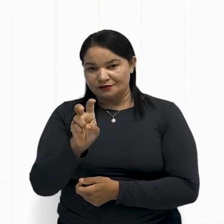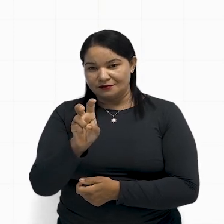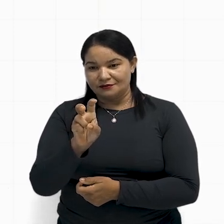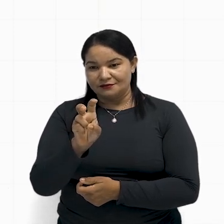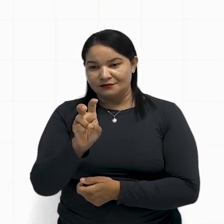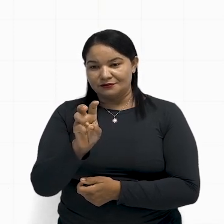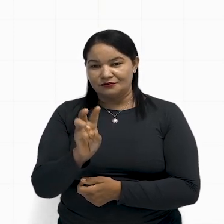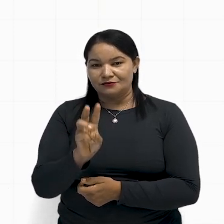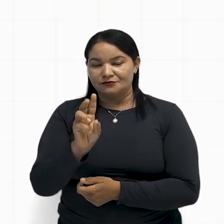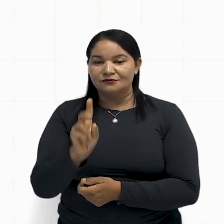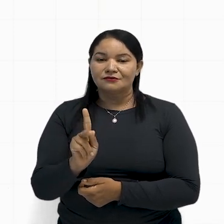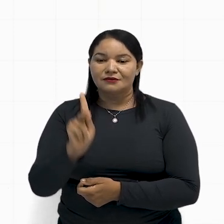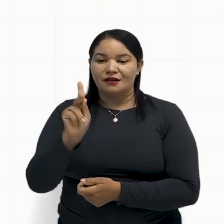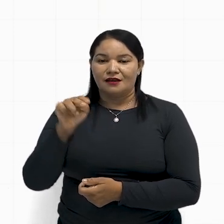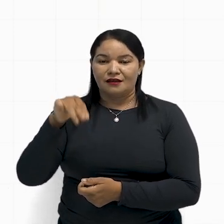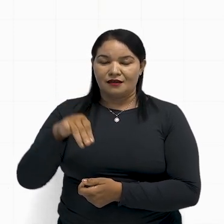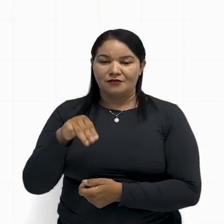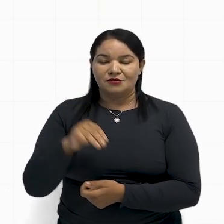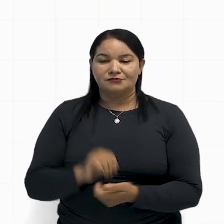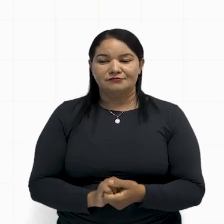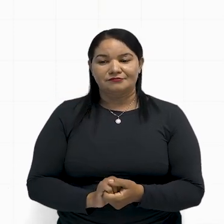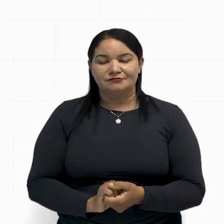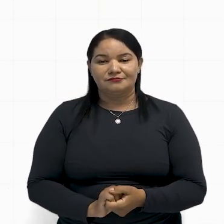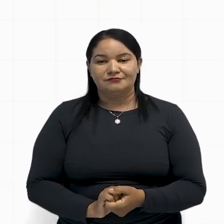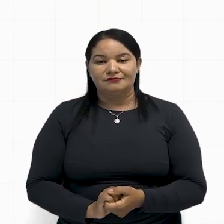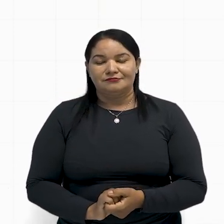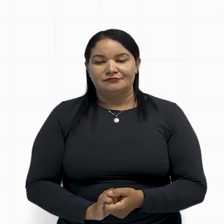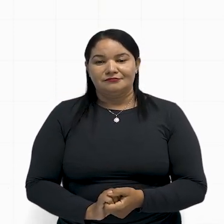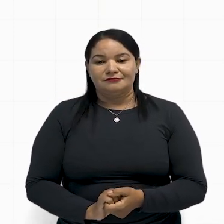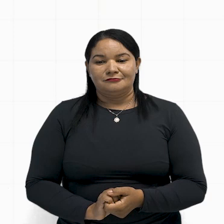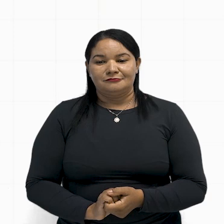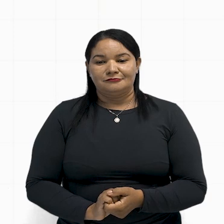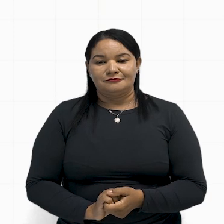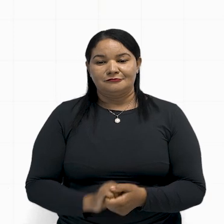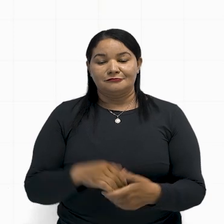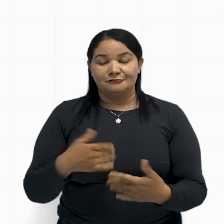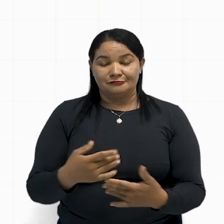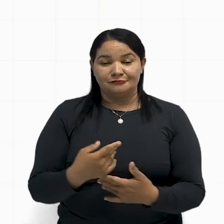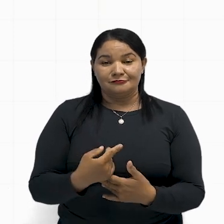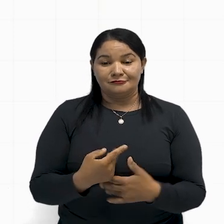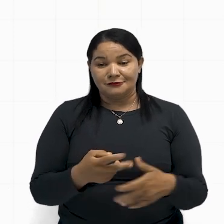e sete e meio. Ou seja, pessoal, na segunda,